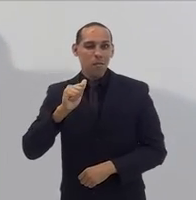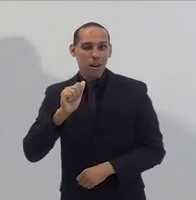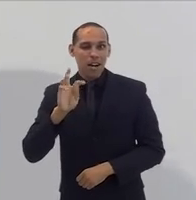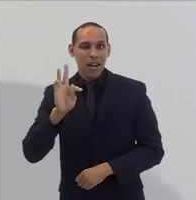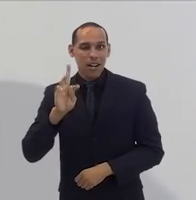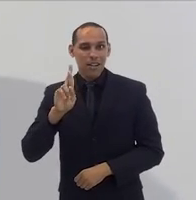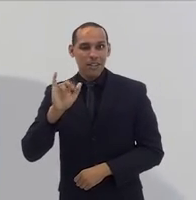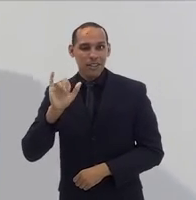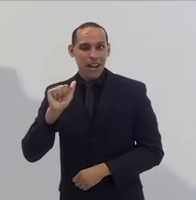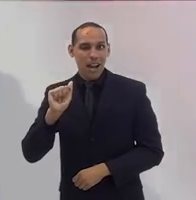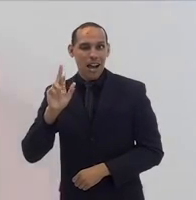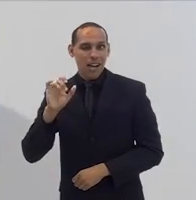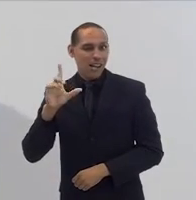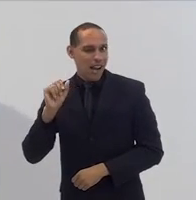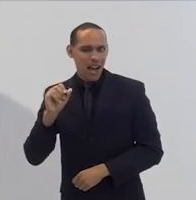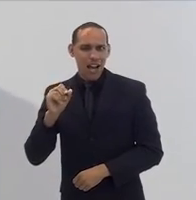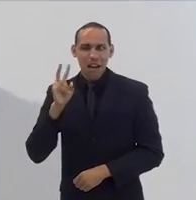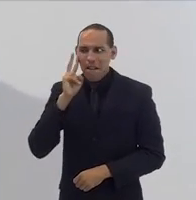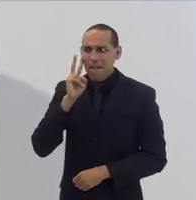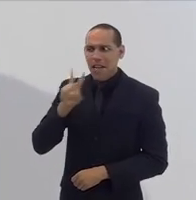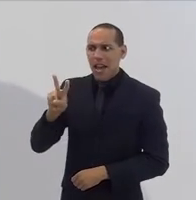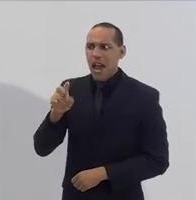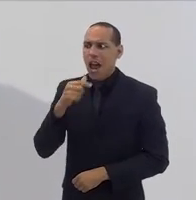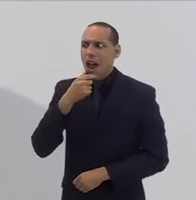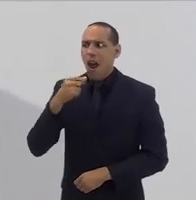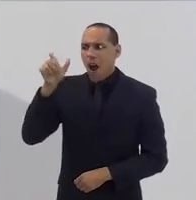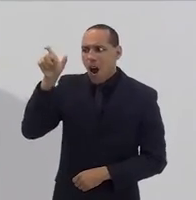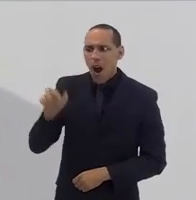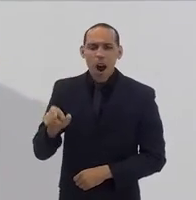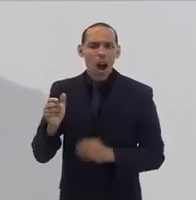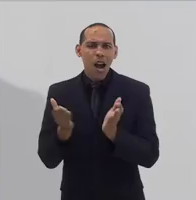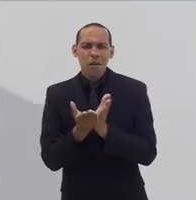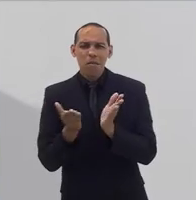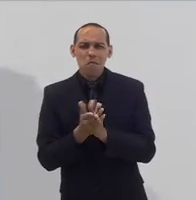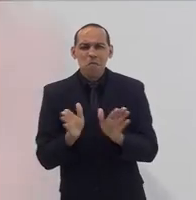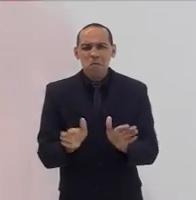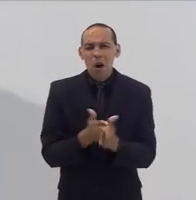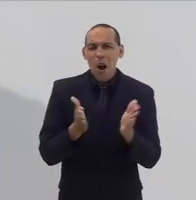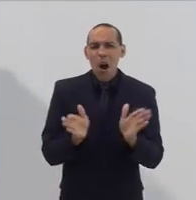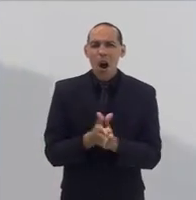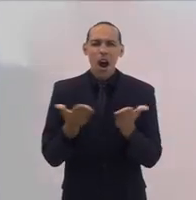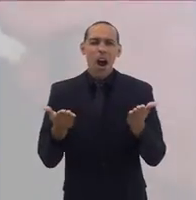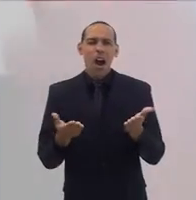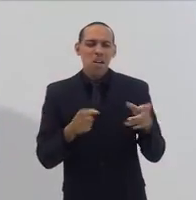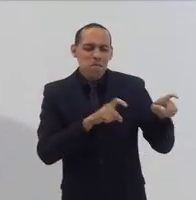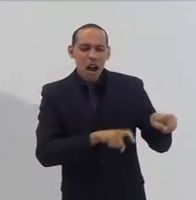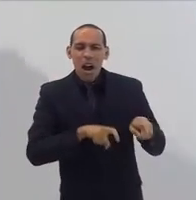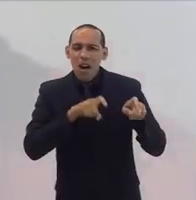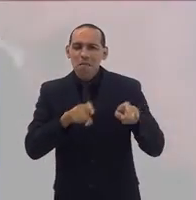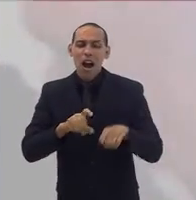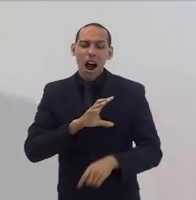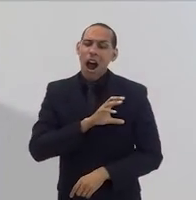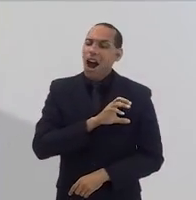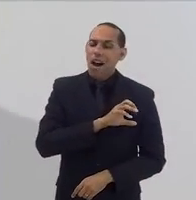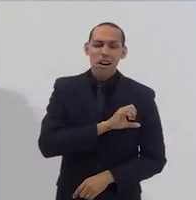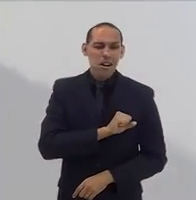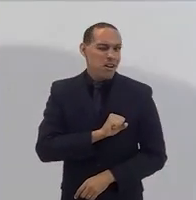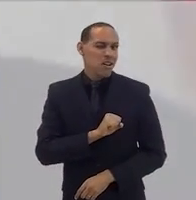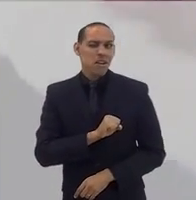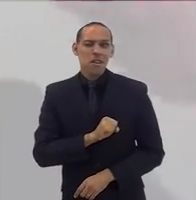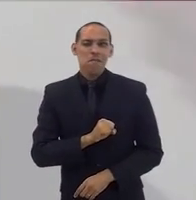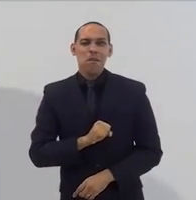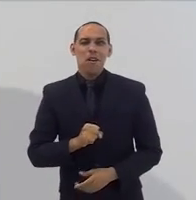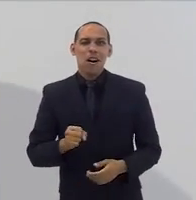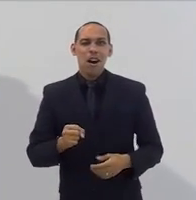do patriarcado, a imagem bíblica do Jesus pobre, camponês, amoroso,